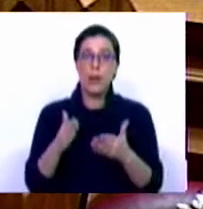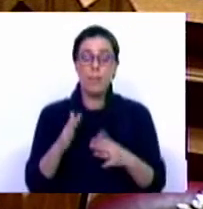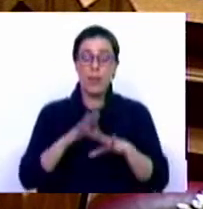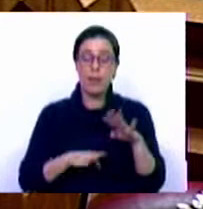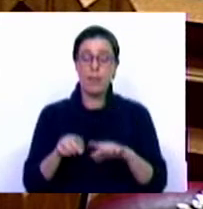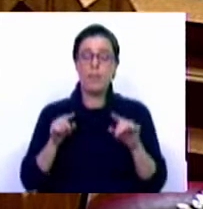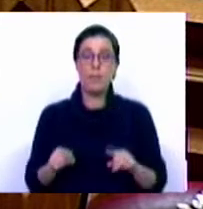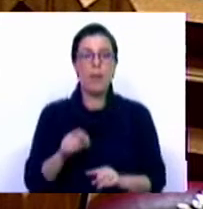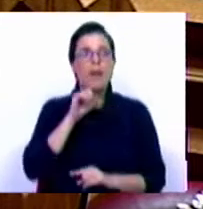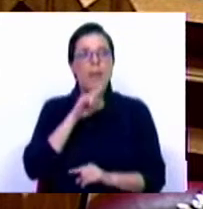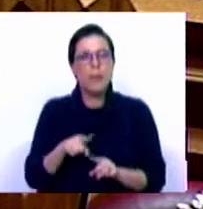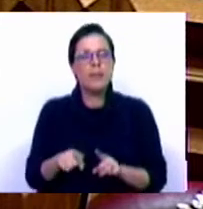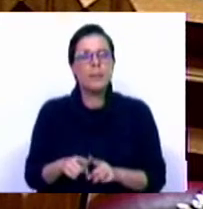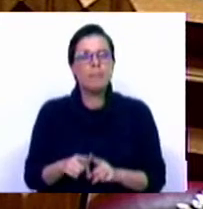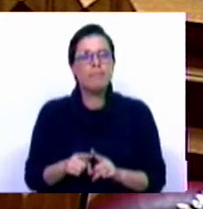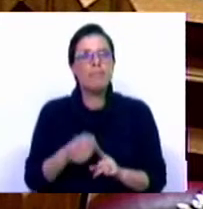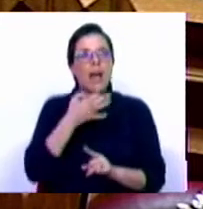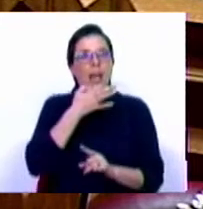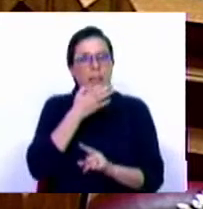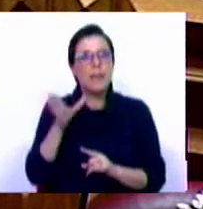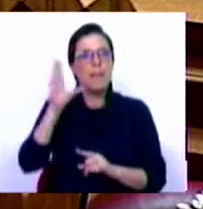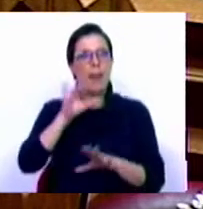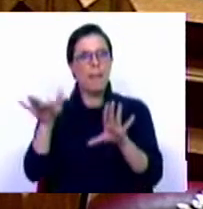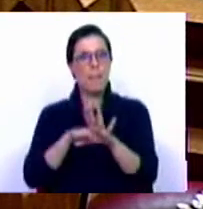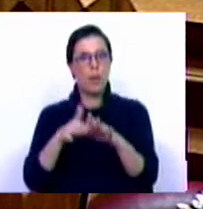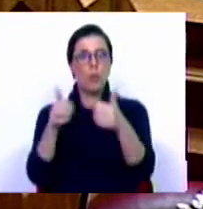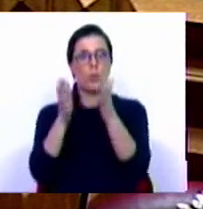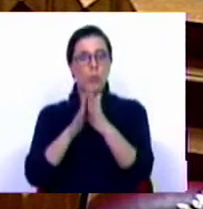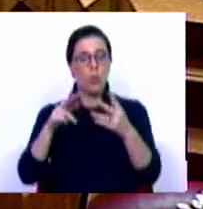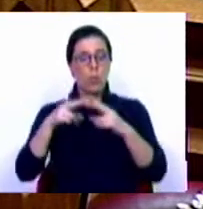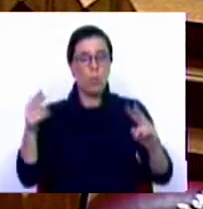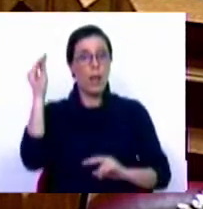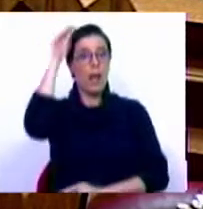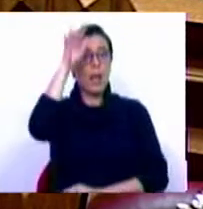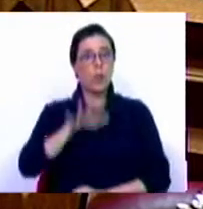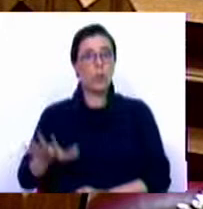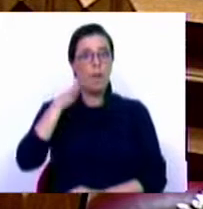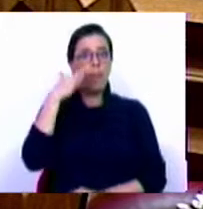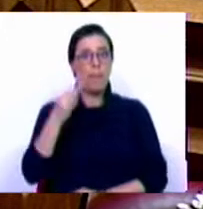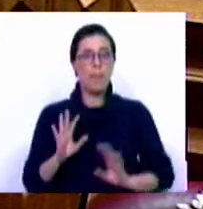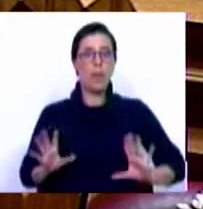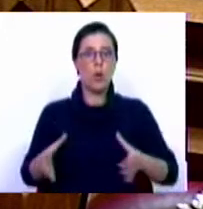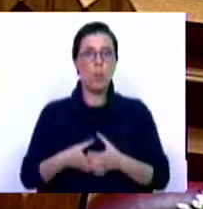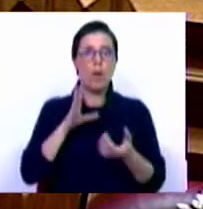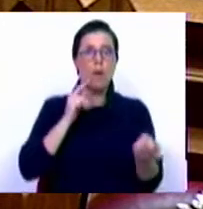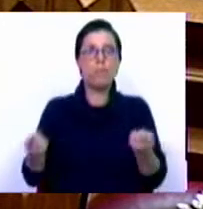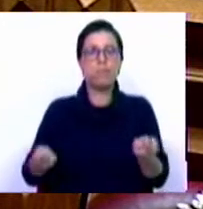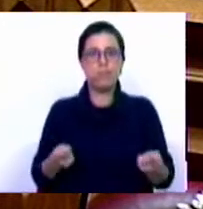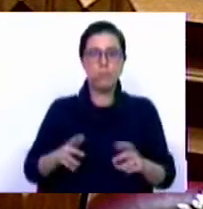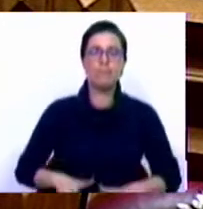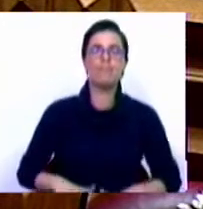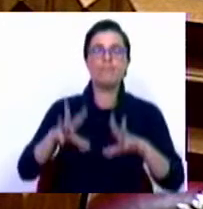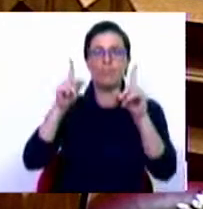percorrer poderá e deverá passar por uma maior participação de todos os municípios alentejanos, da Comissão de Coordenação e